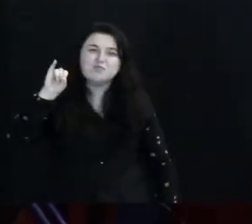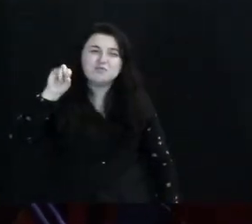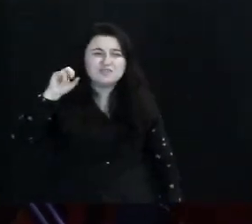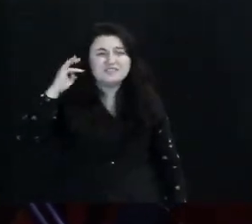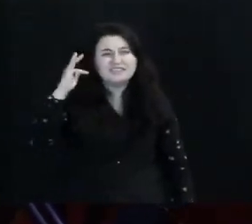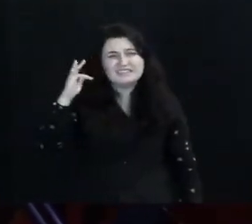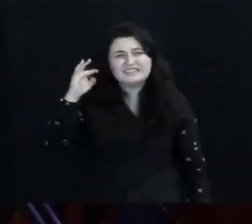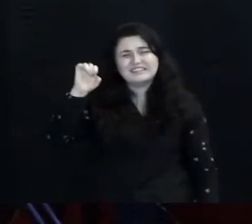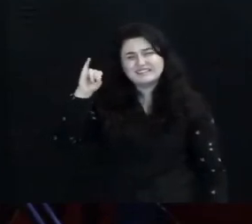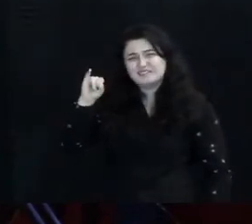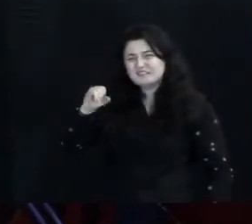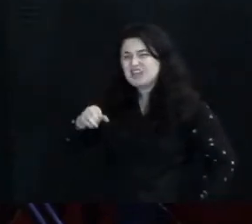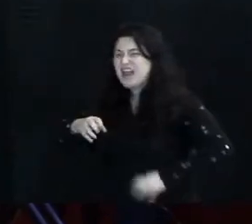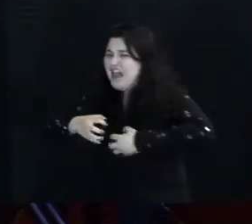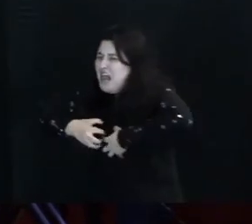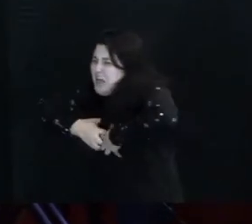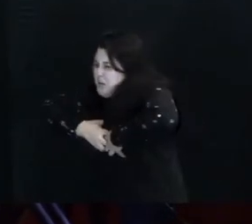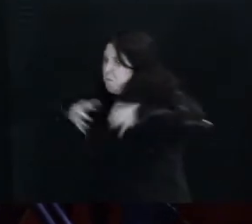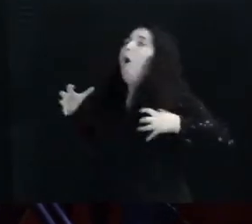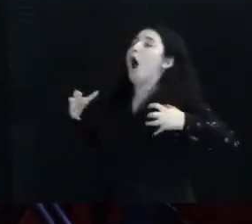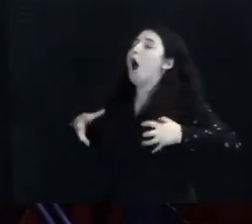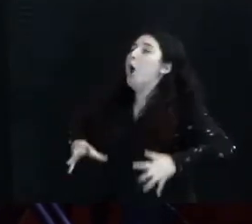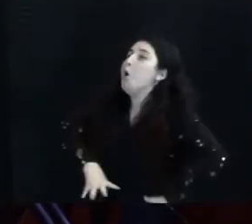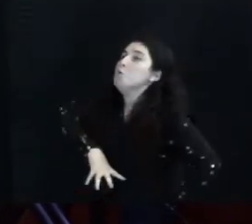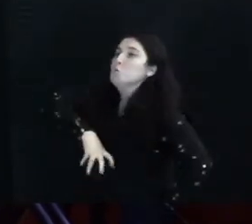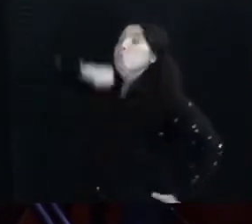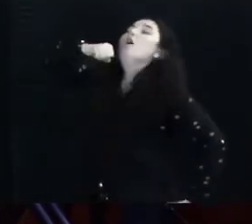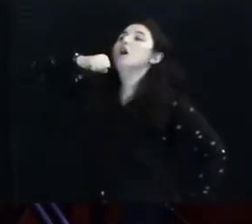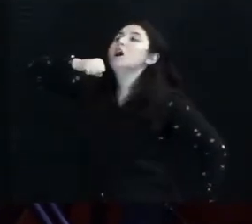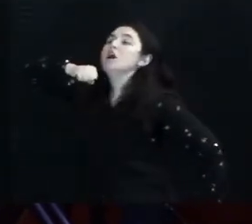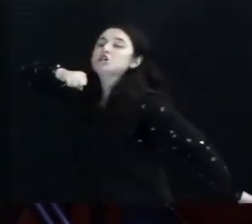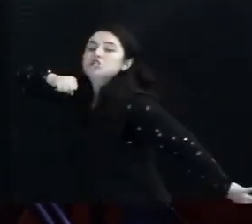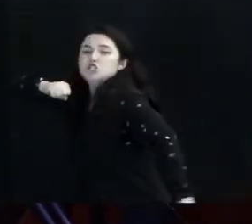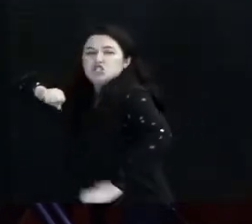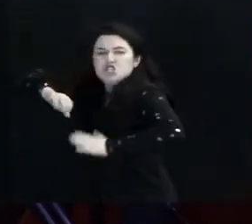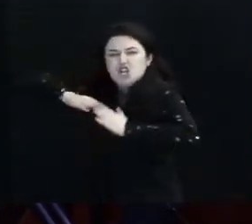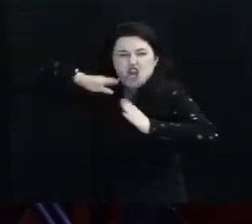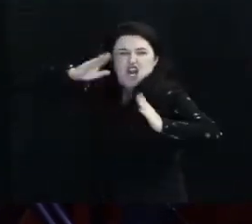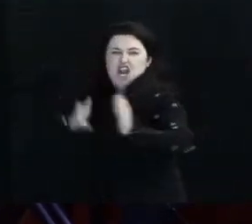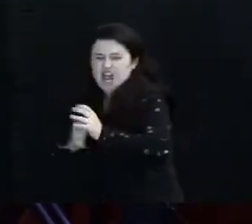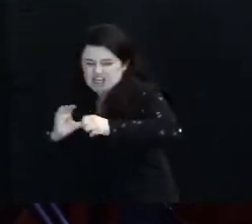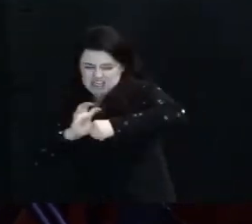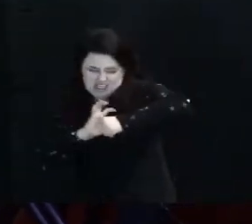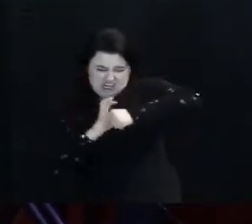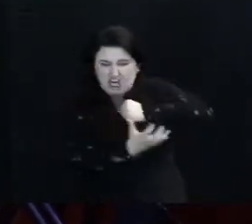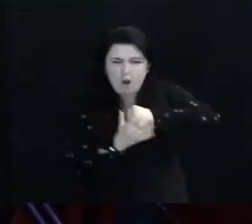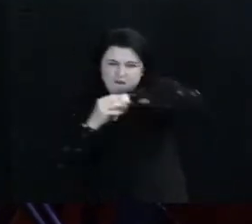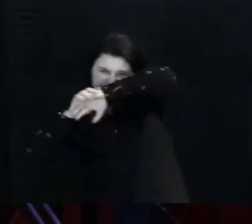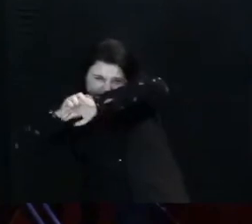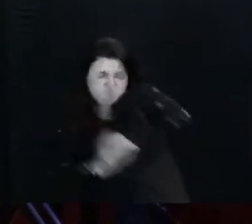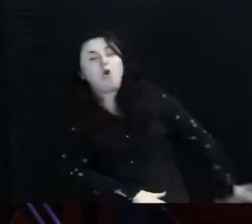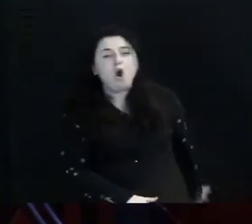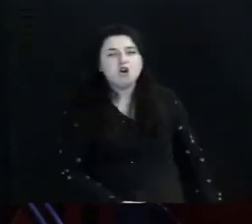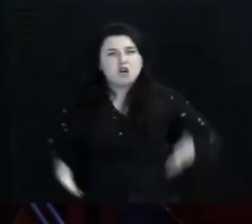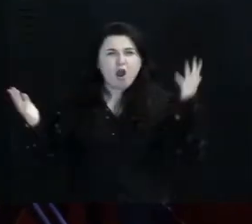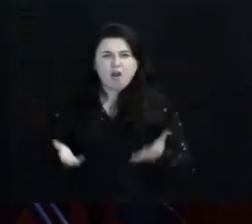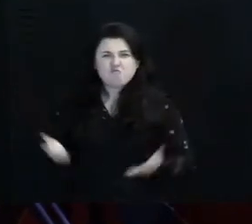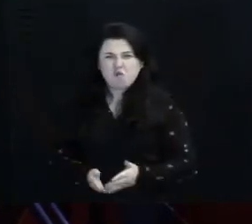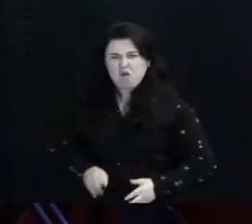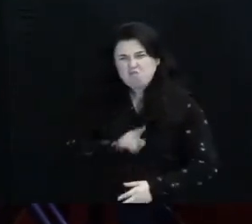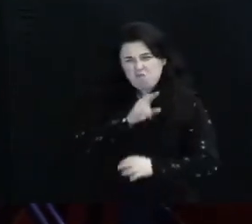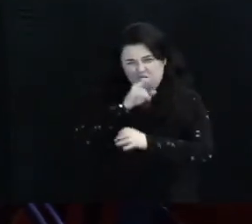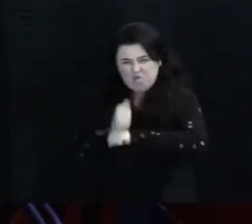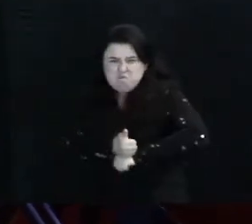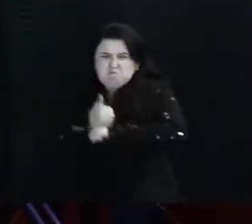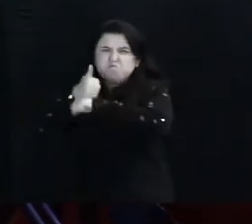seus brônquios Ele te dá fôlego de vida E todo o Covid sai agora Na autoridade do nome de